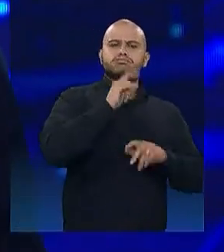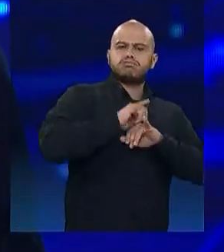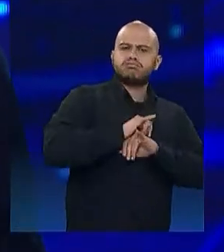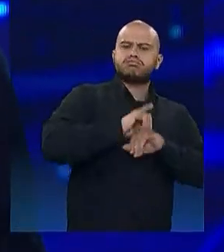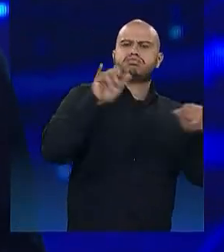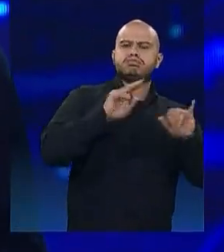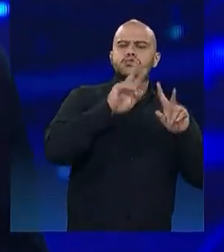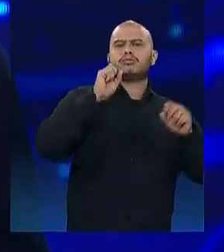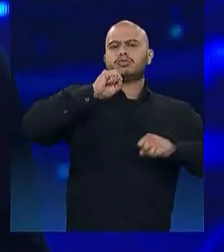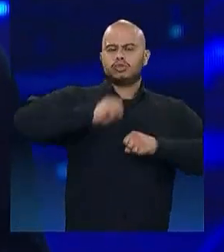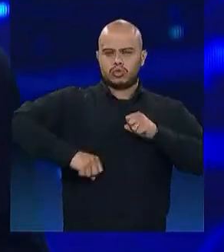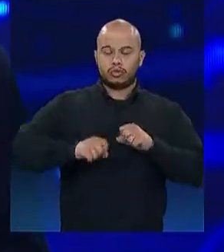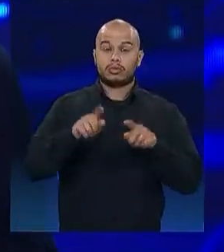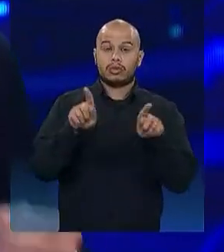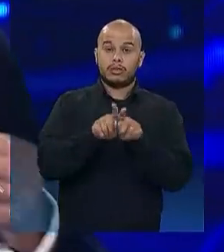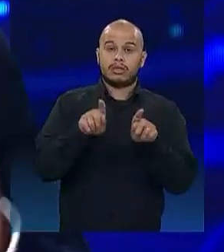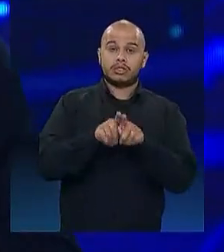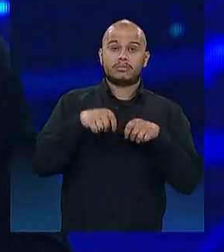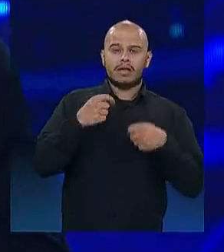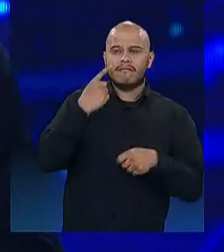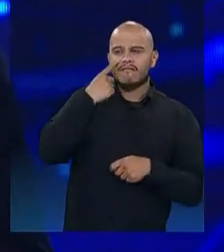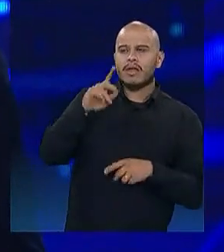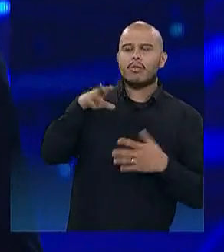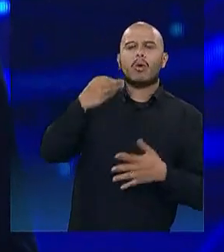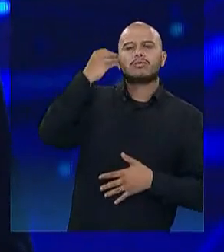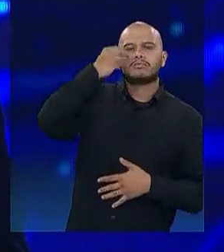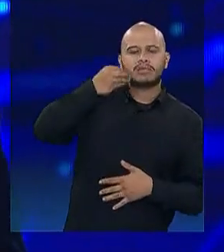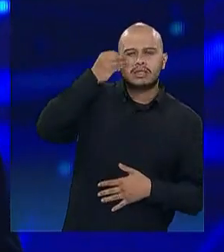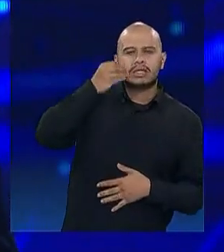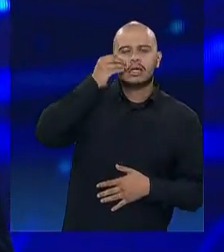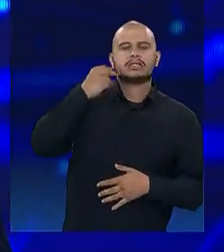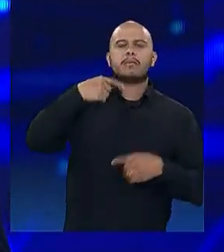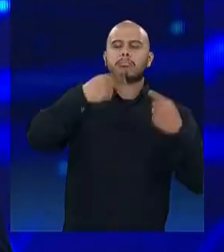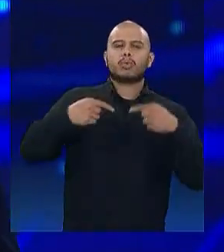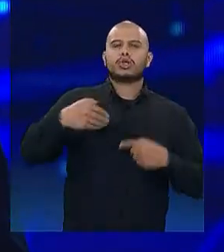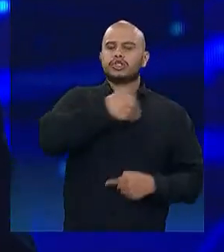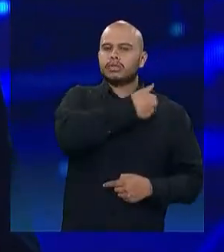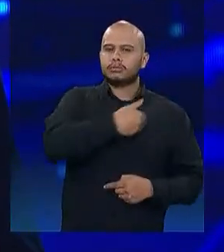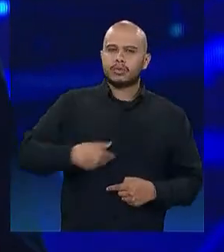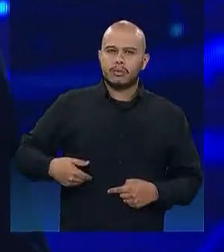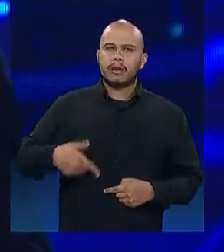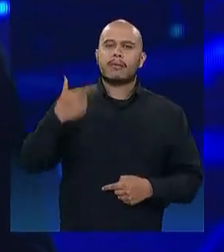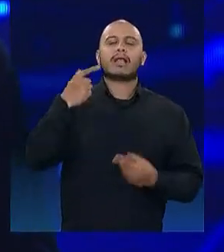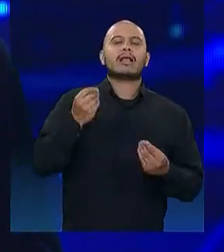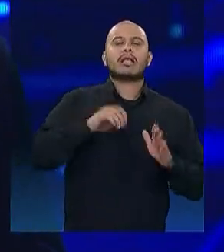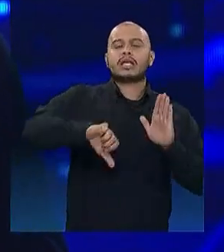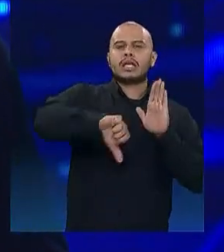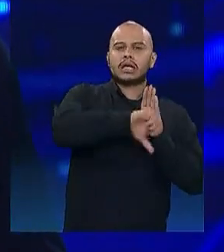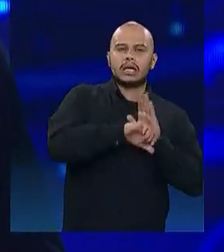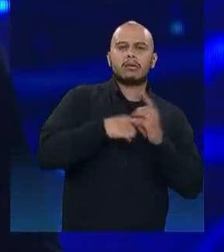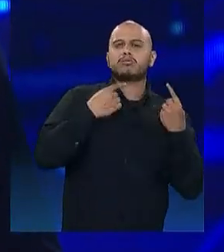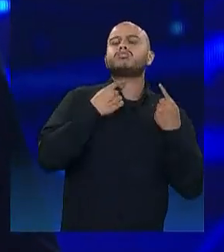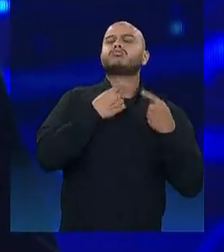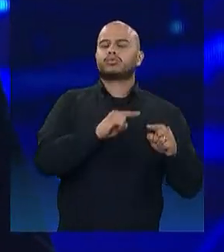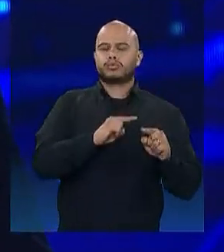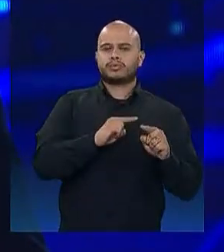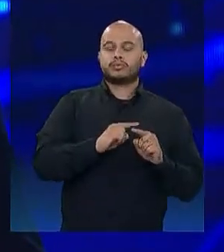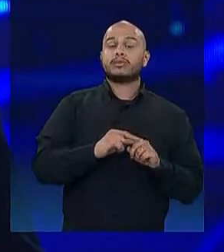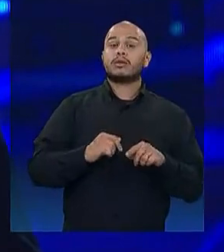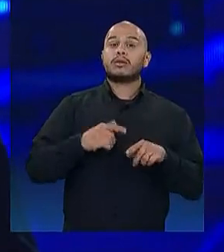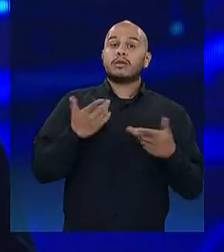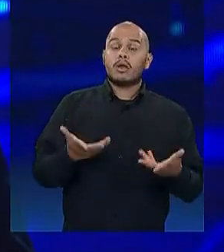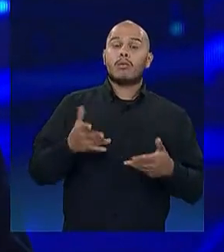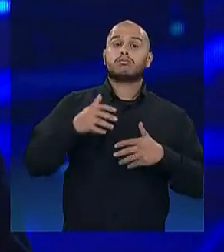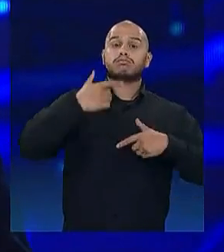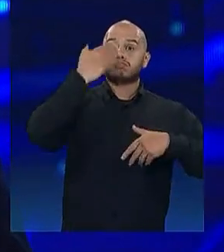experiências de política pública voltadas para combater crimes dessa natureza. Portanto, o que o